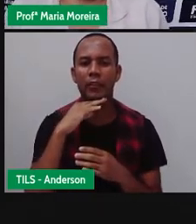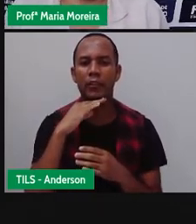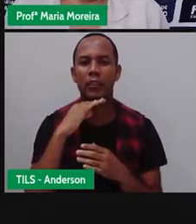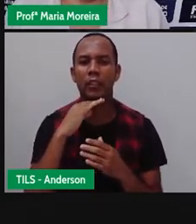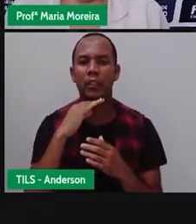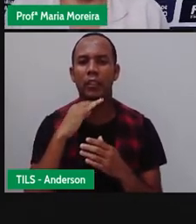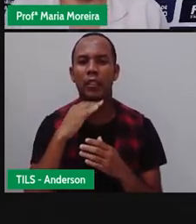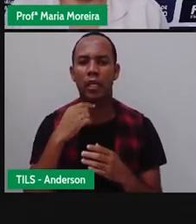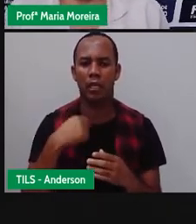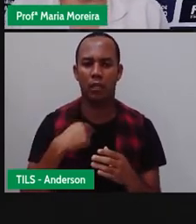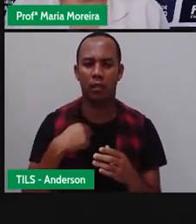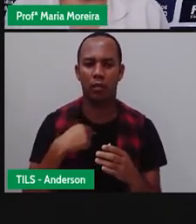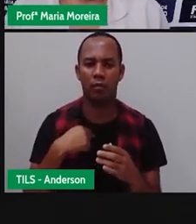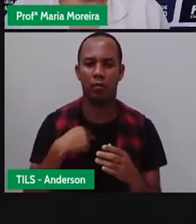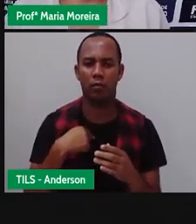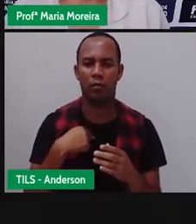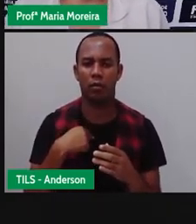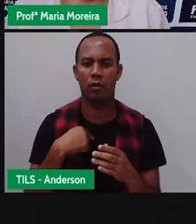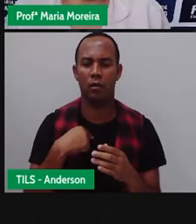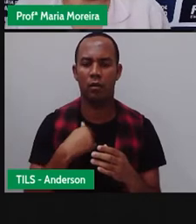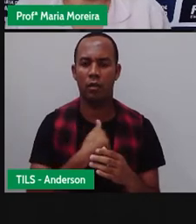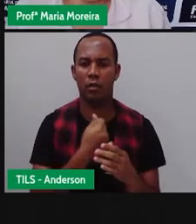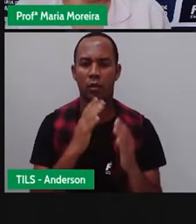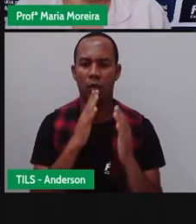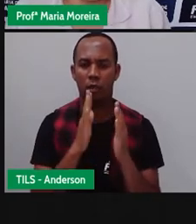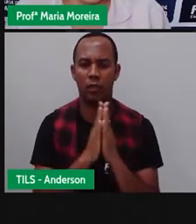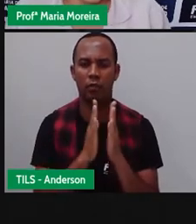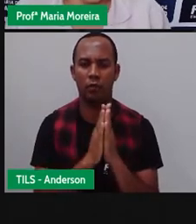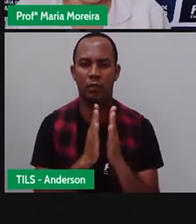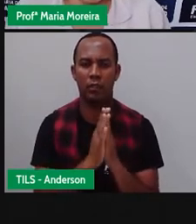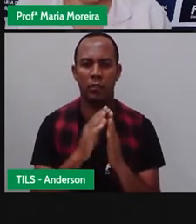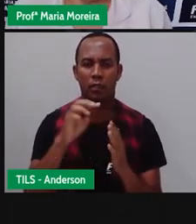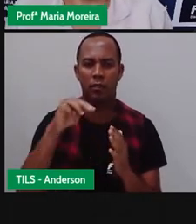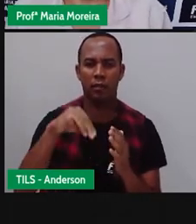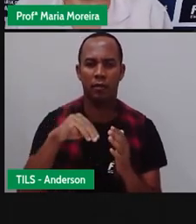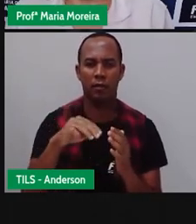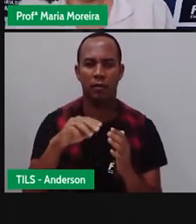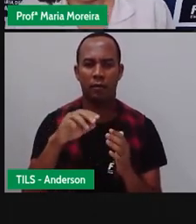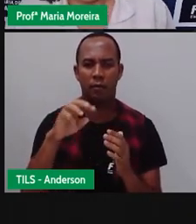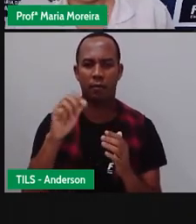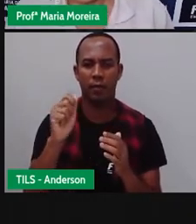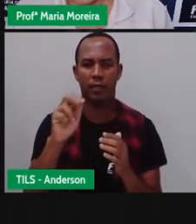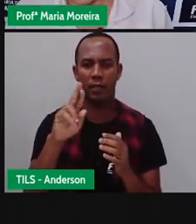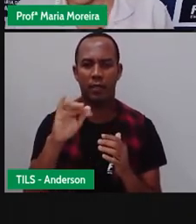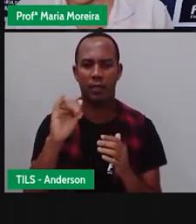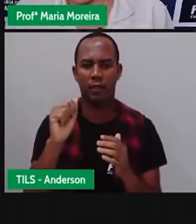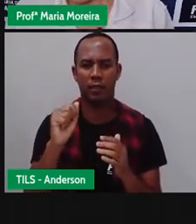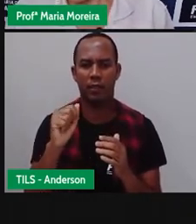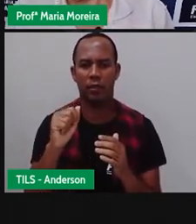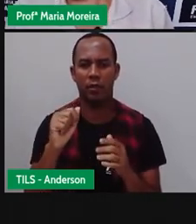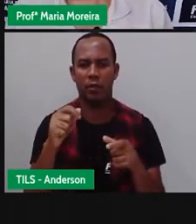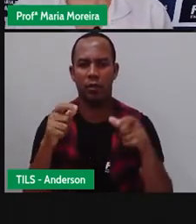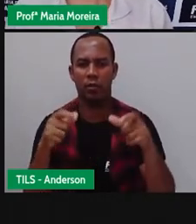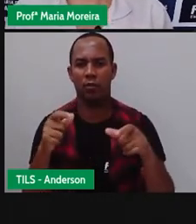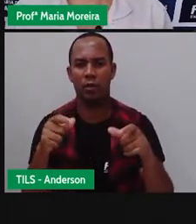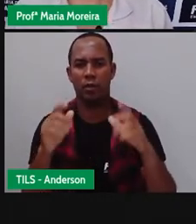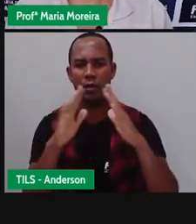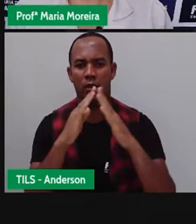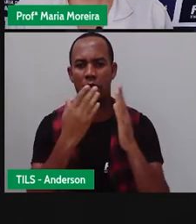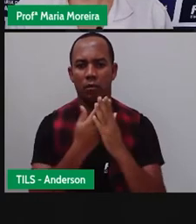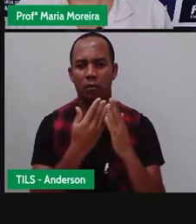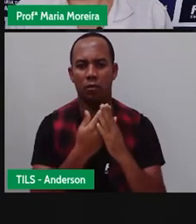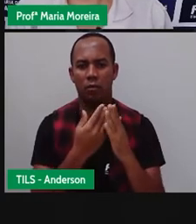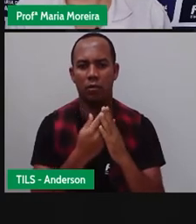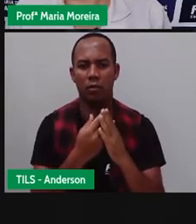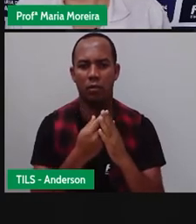pátio da escola. Estou te esperando lá. Beijos, Raquel, 23 do mês 6. Olha só.